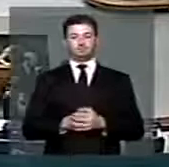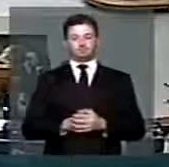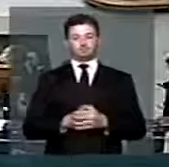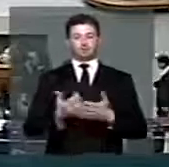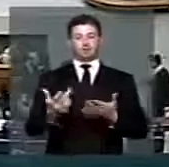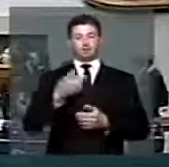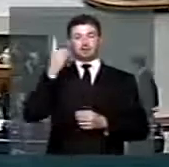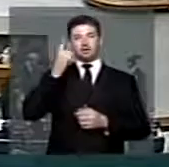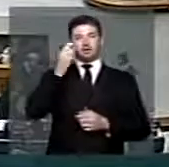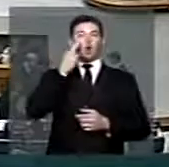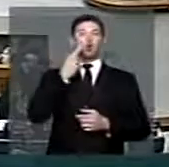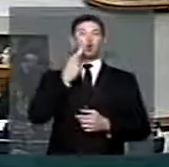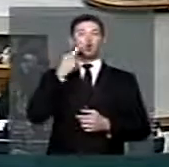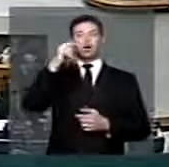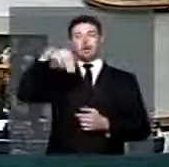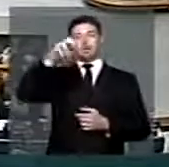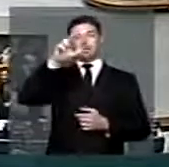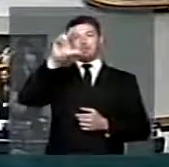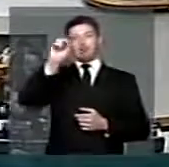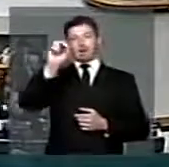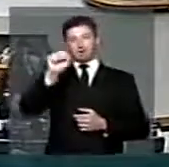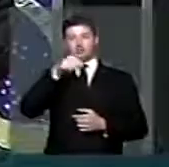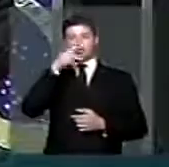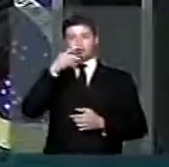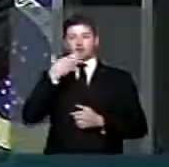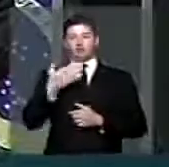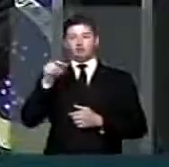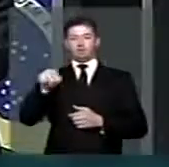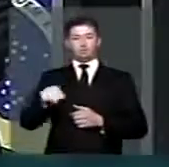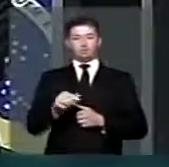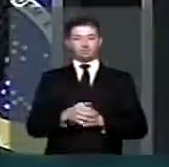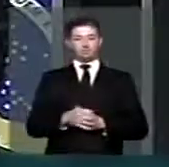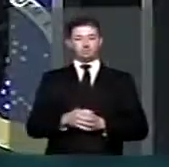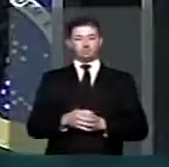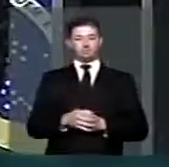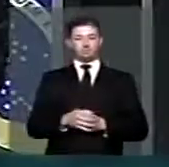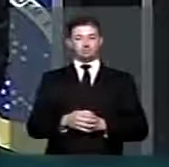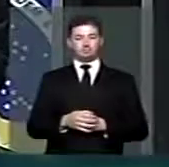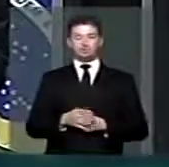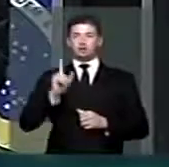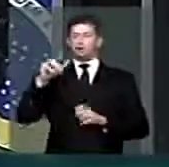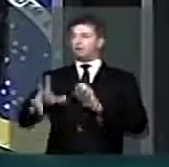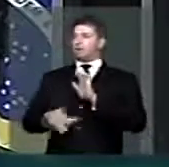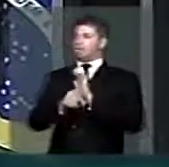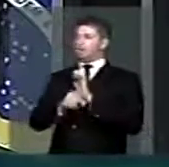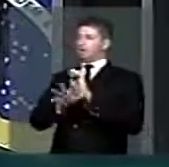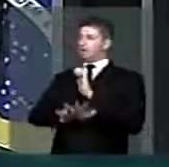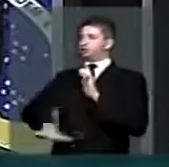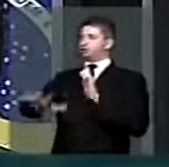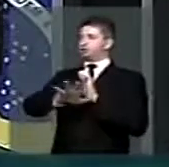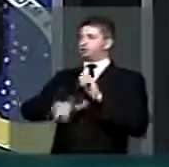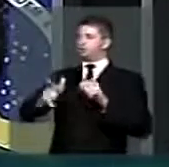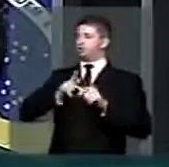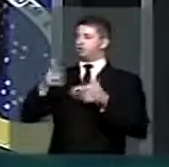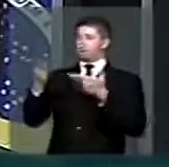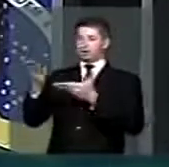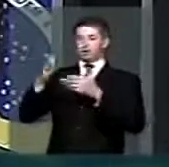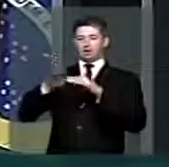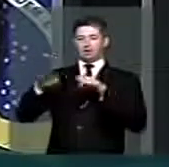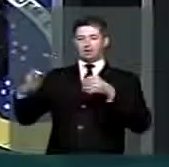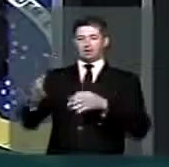Fala sobre o projeto. Uma emenda substitutiva global que está na mesa,